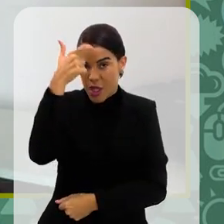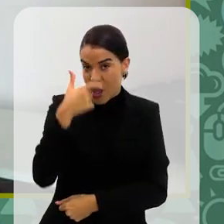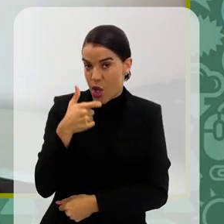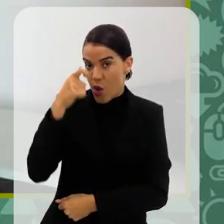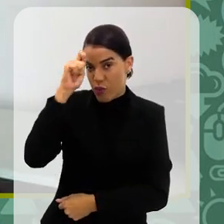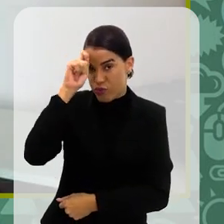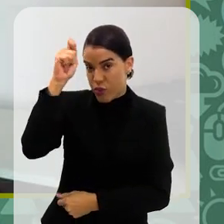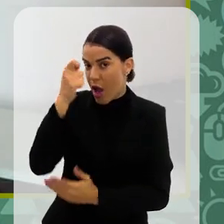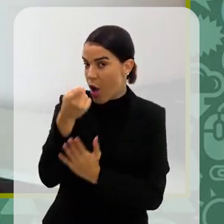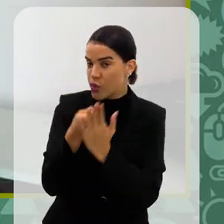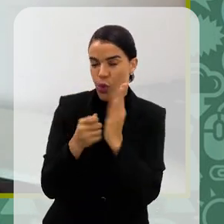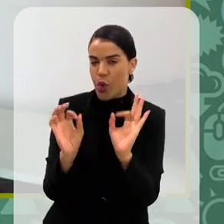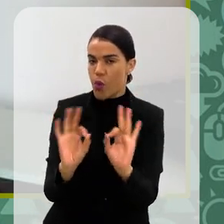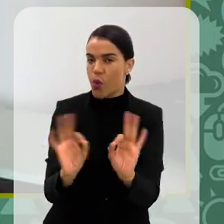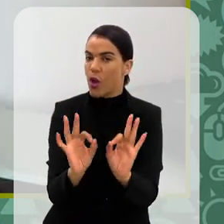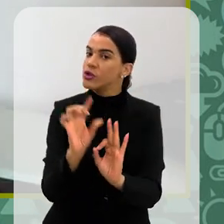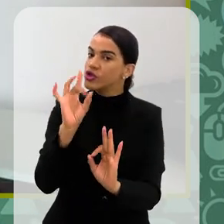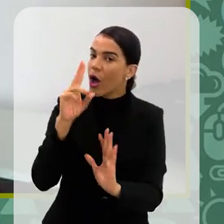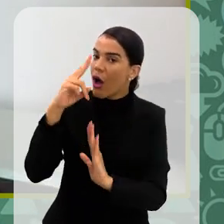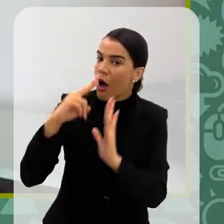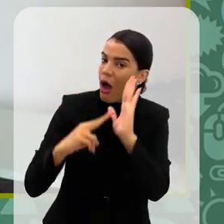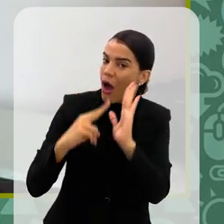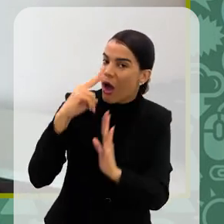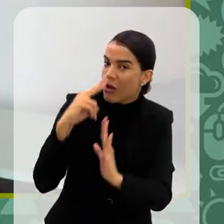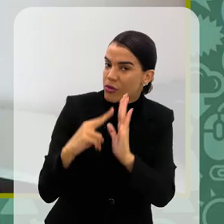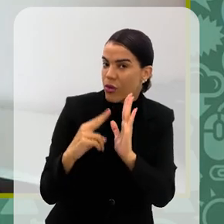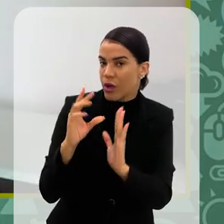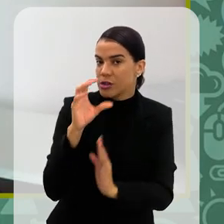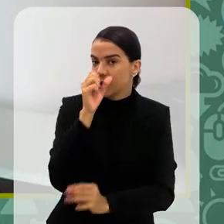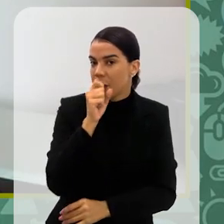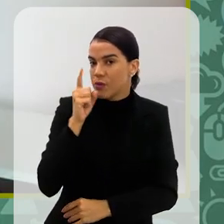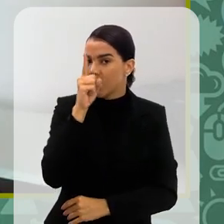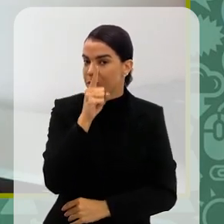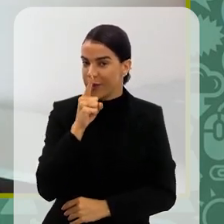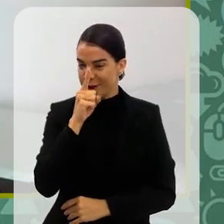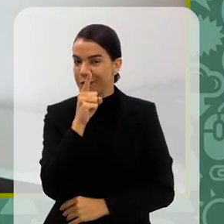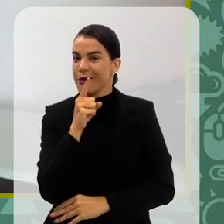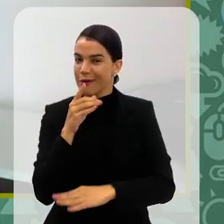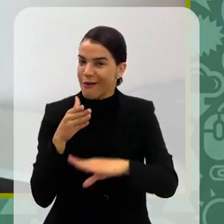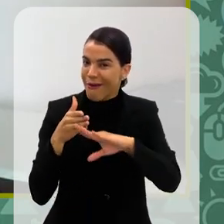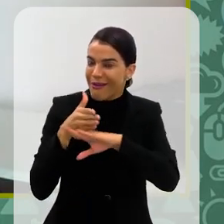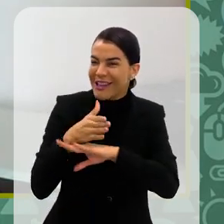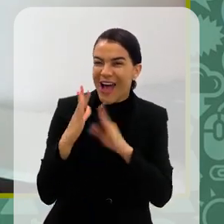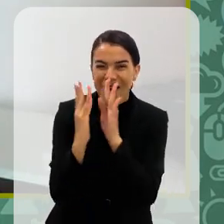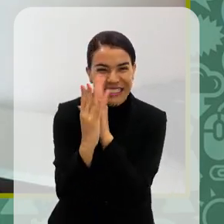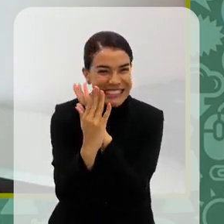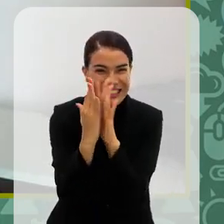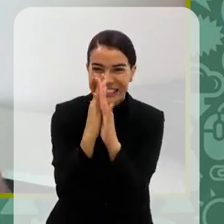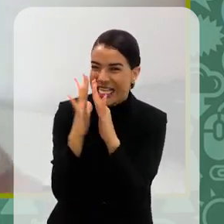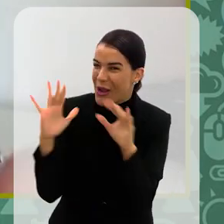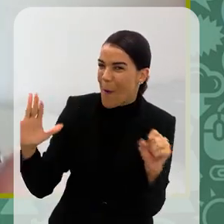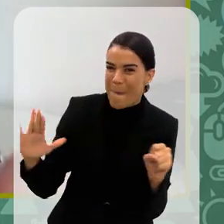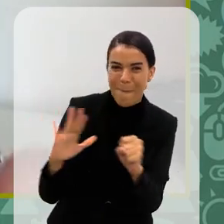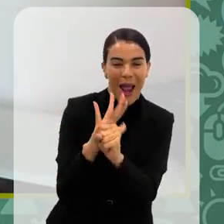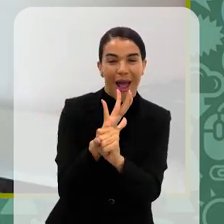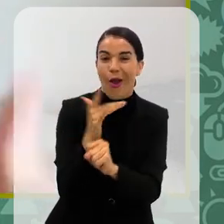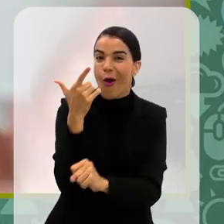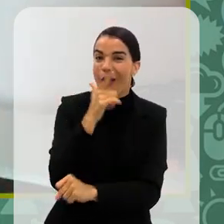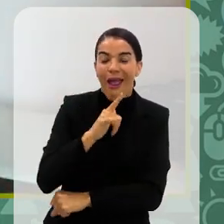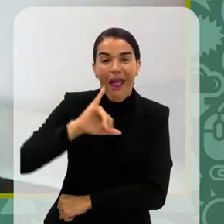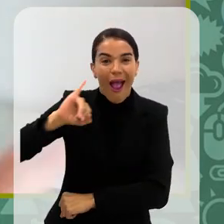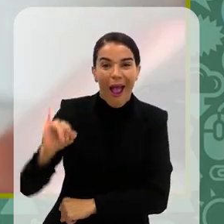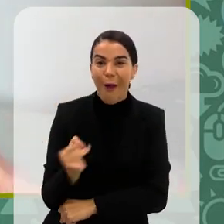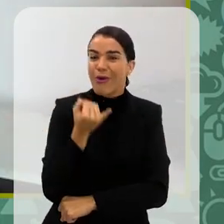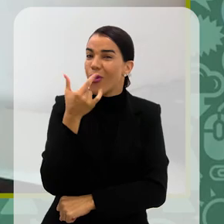não voltei como autora, eu voltei só como leitora, eu fui só no final de semana para São Paulo. E estava muito cheio, a gente não